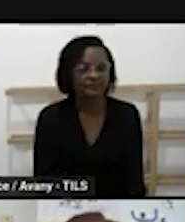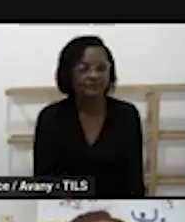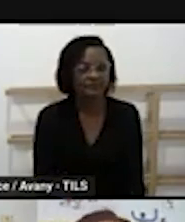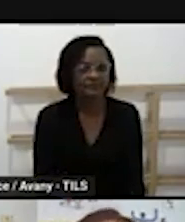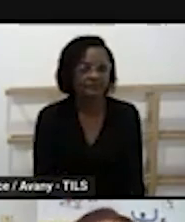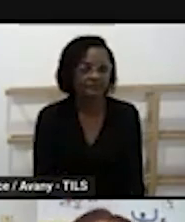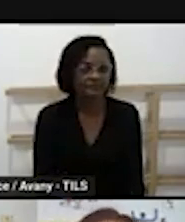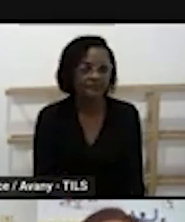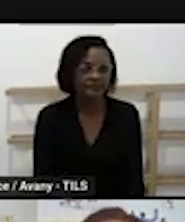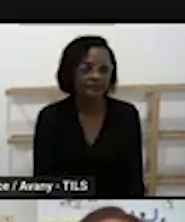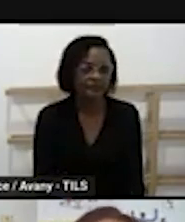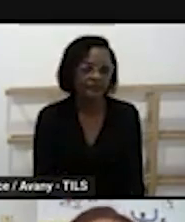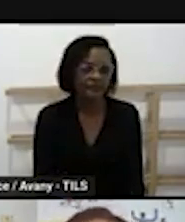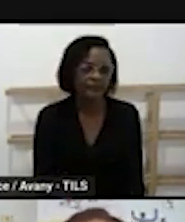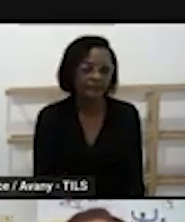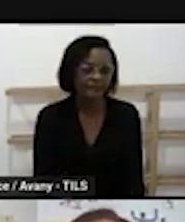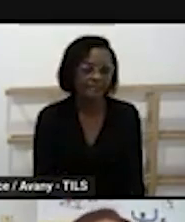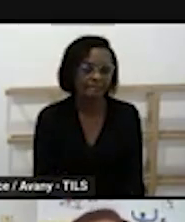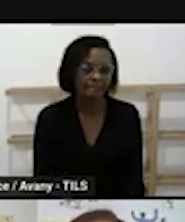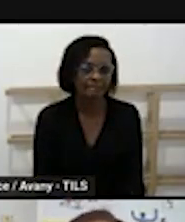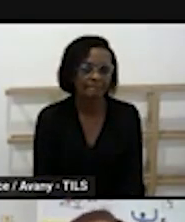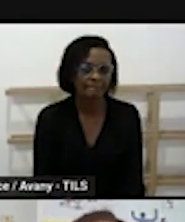Então, aí passando, Gabi, por favor.